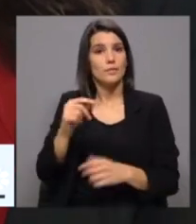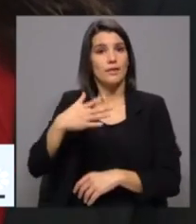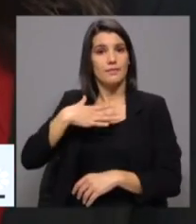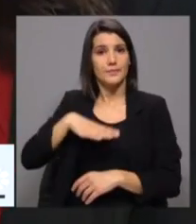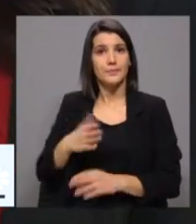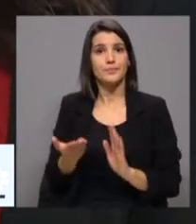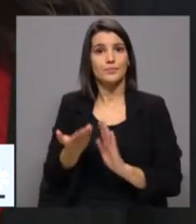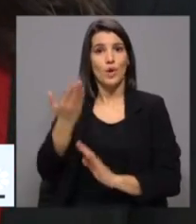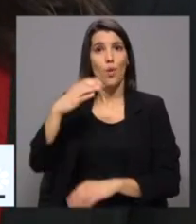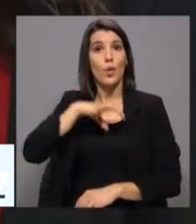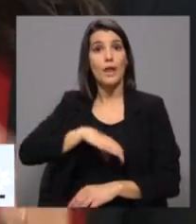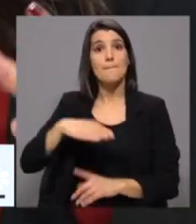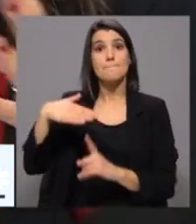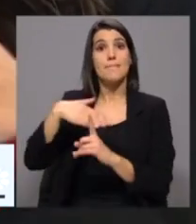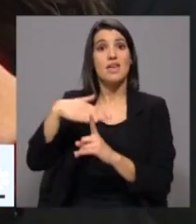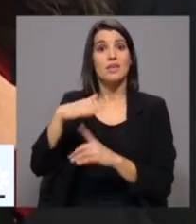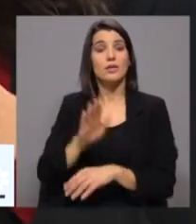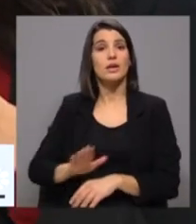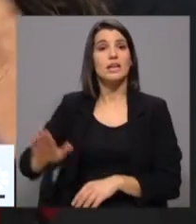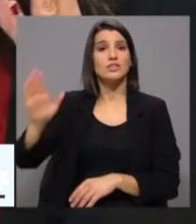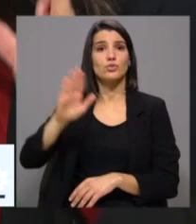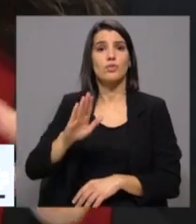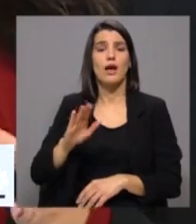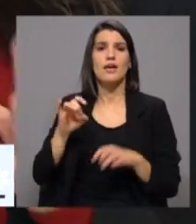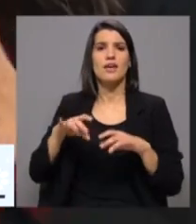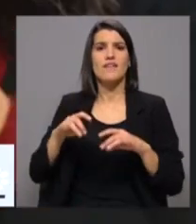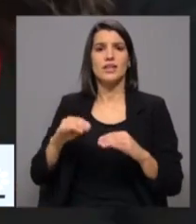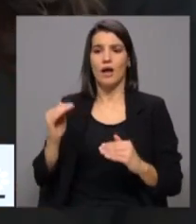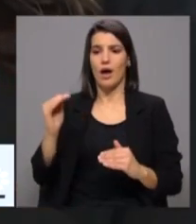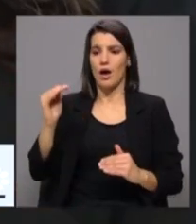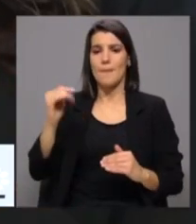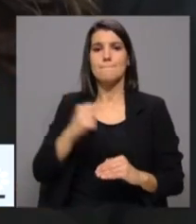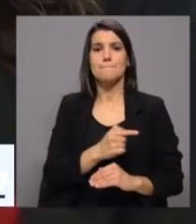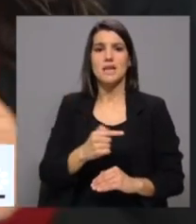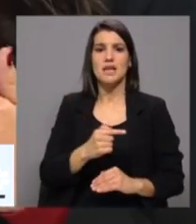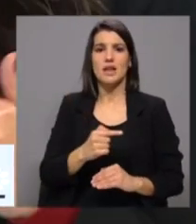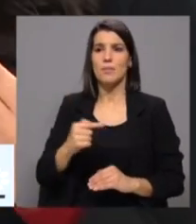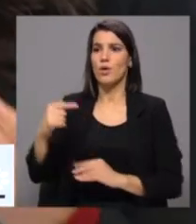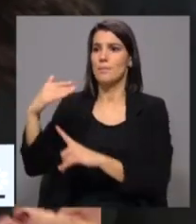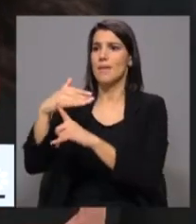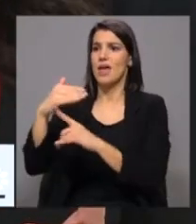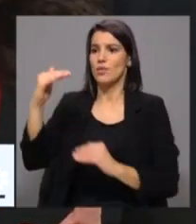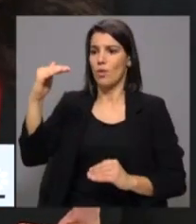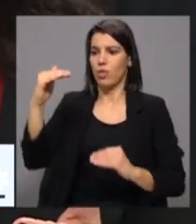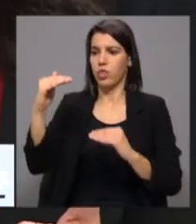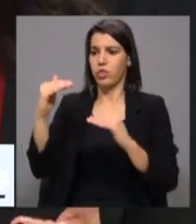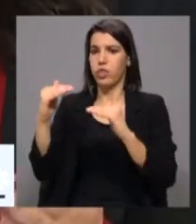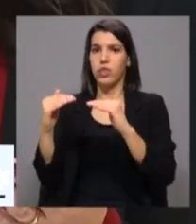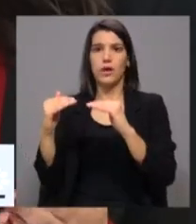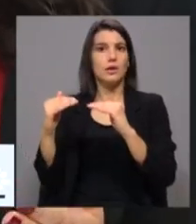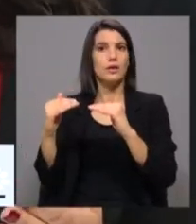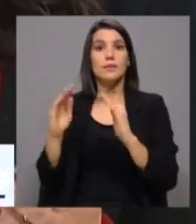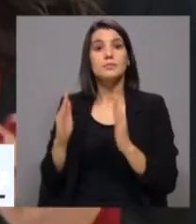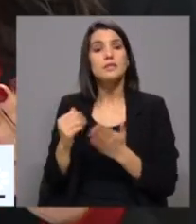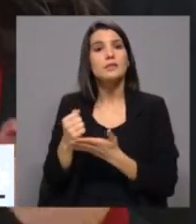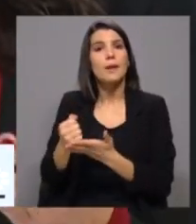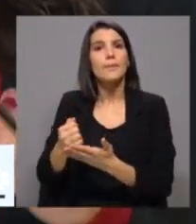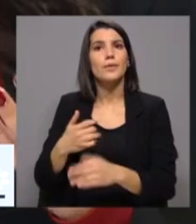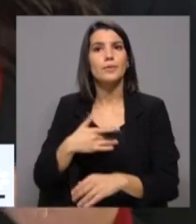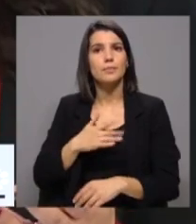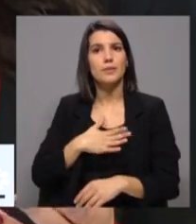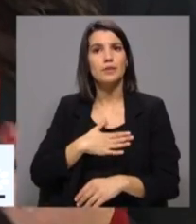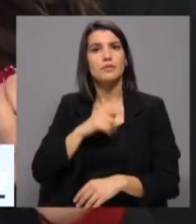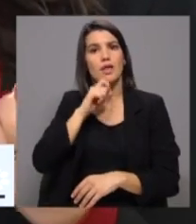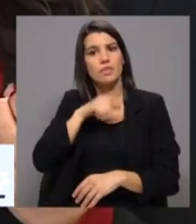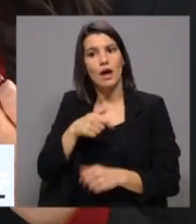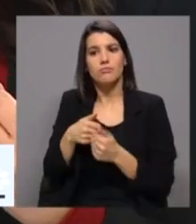o ordenado médio nacional para que não haja um achatamento entre o ordenado mínimo e o ordenado médio, temos que compensar de alguma forma as empresas para que possam conseguir